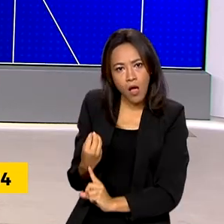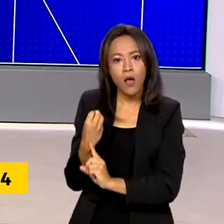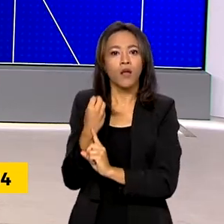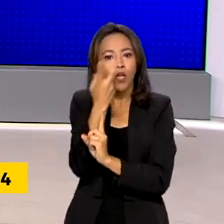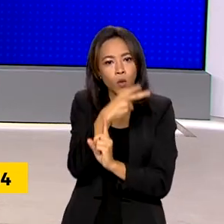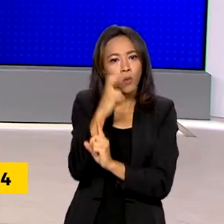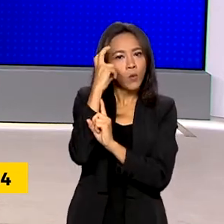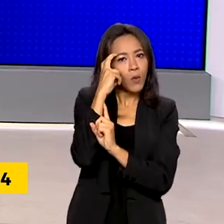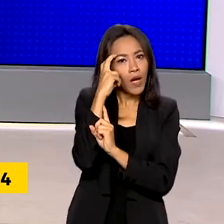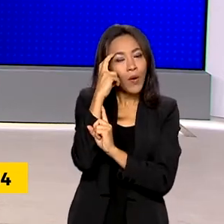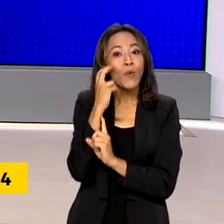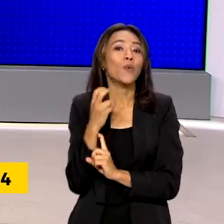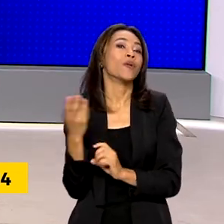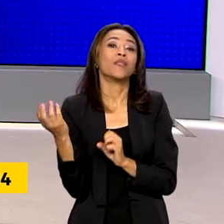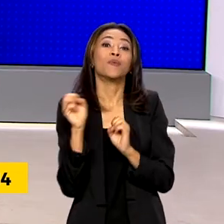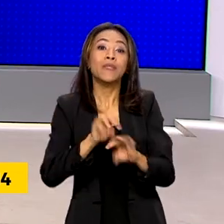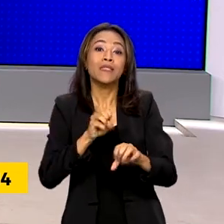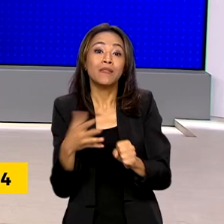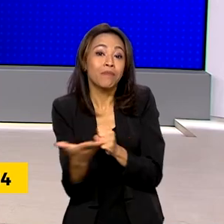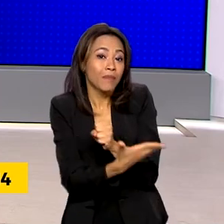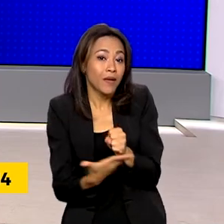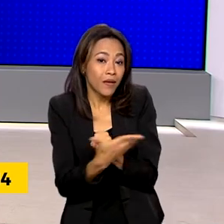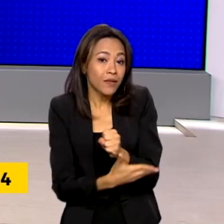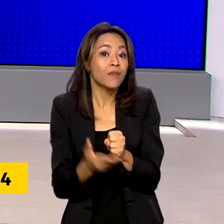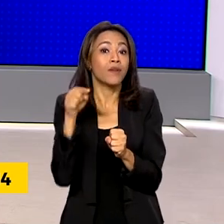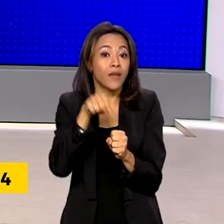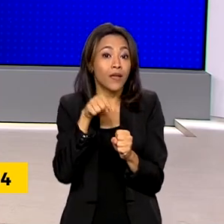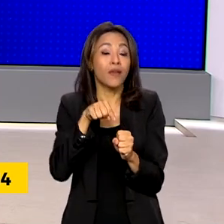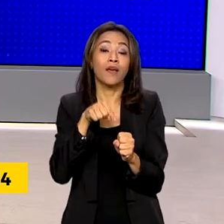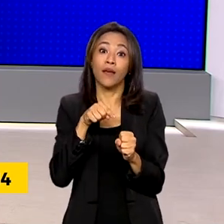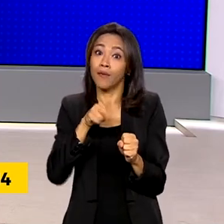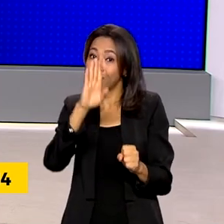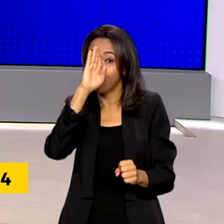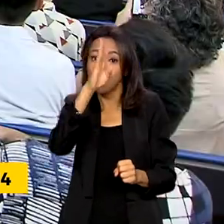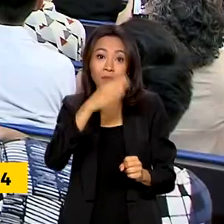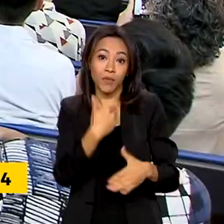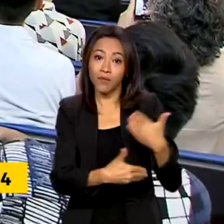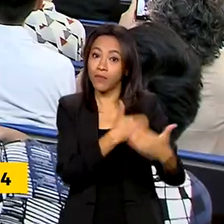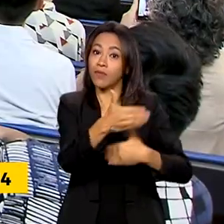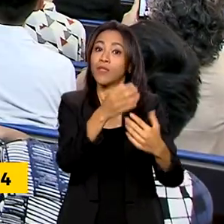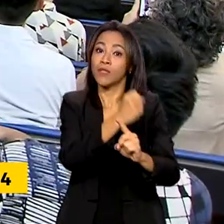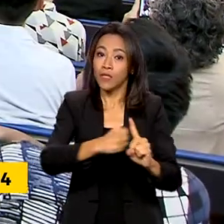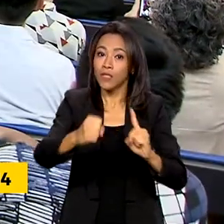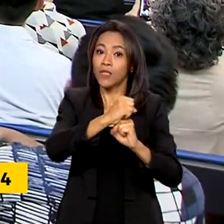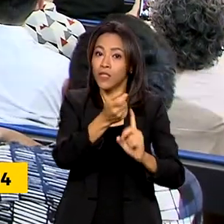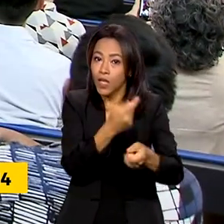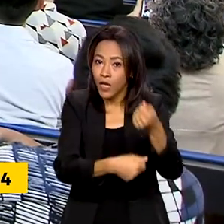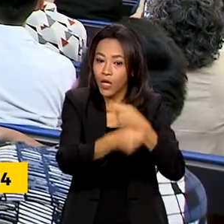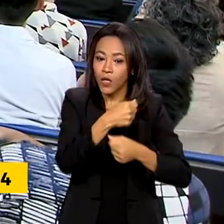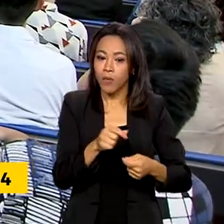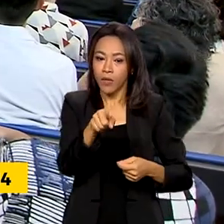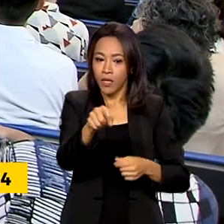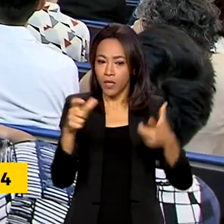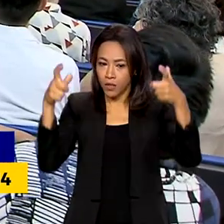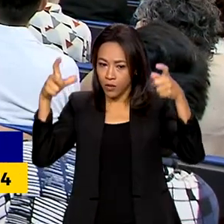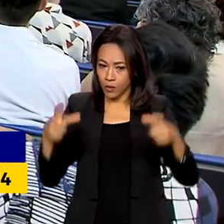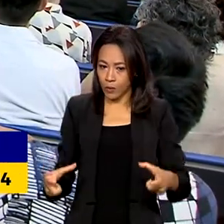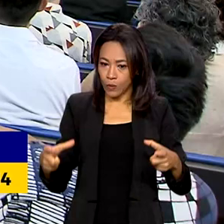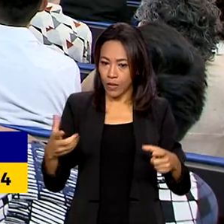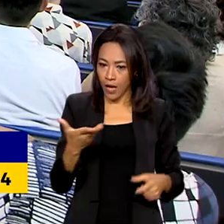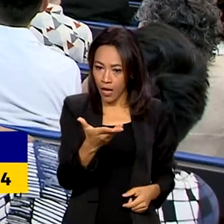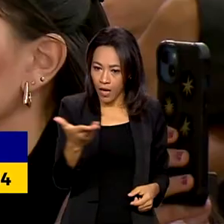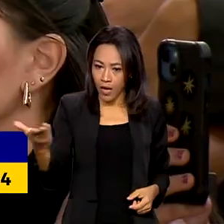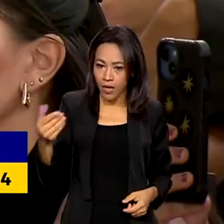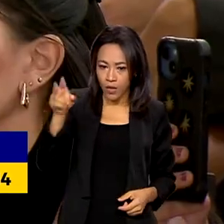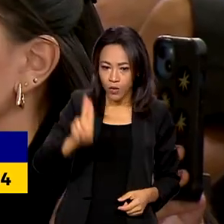básica, como fator de desenvolvimento social e econômico. O auditório do Memorial Darcy Ribeiro na Universidade